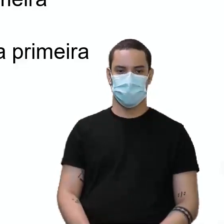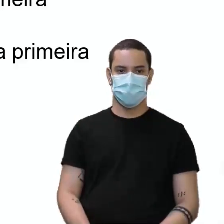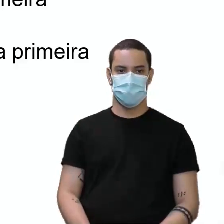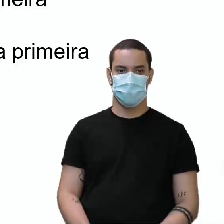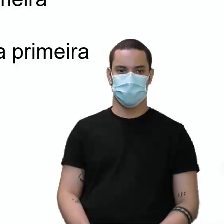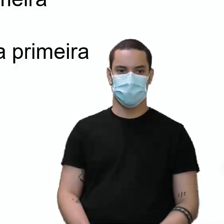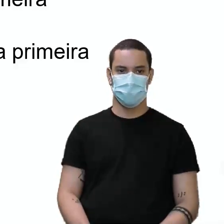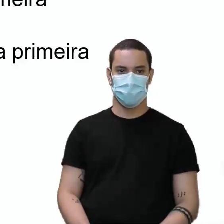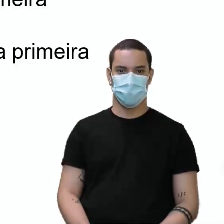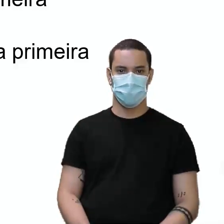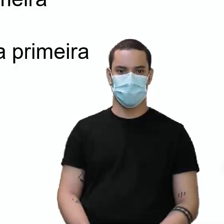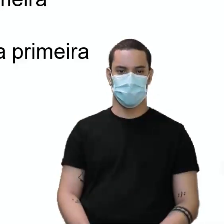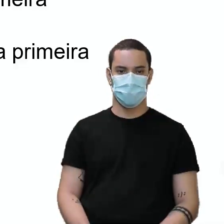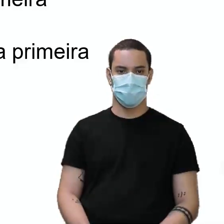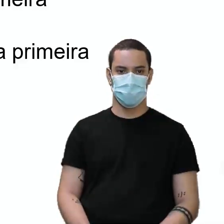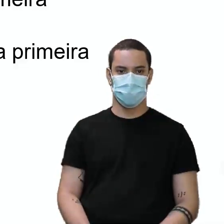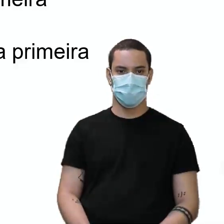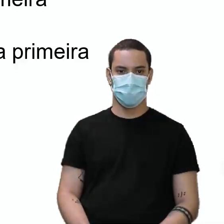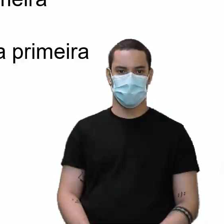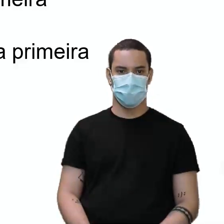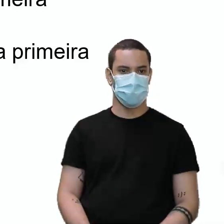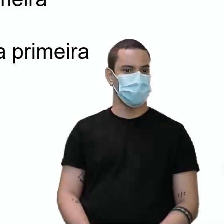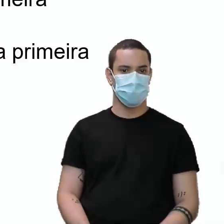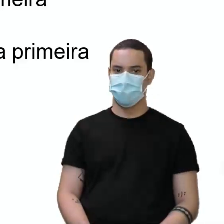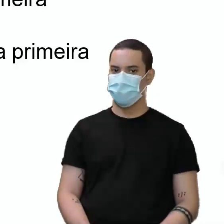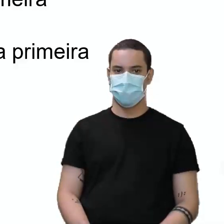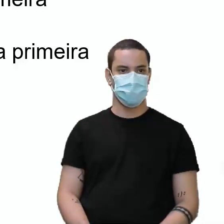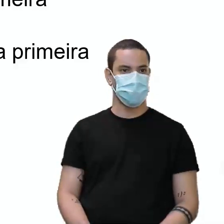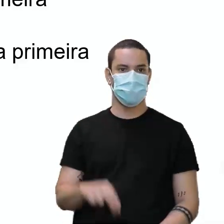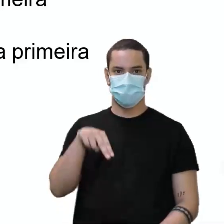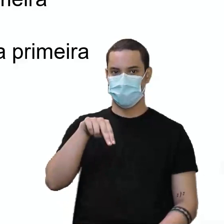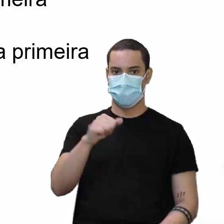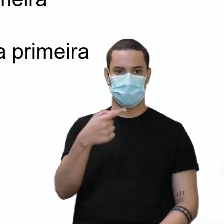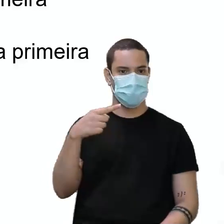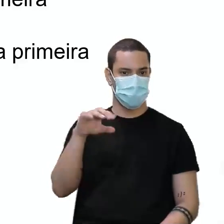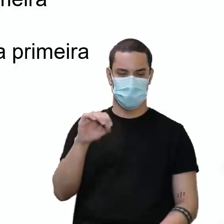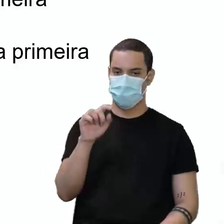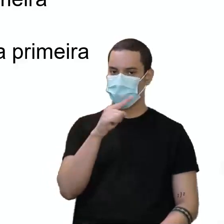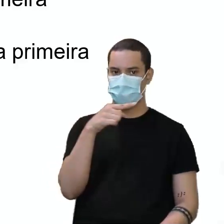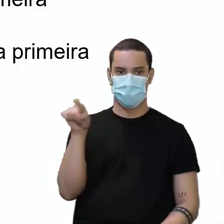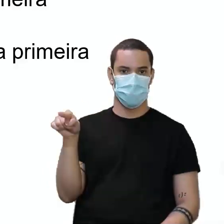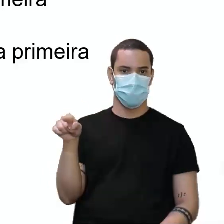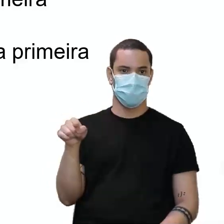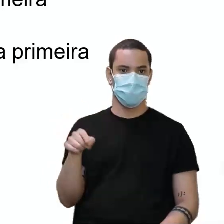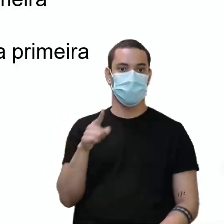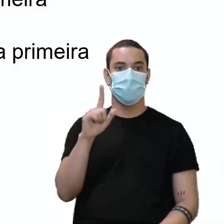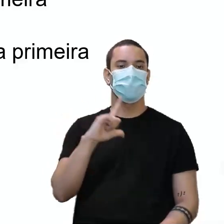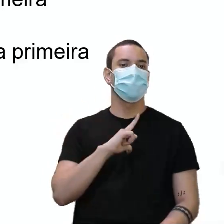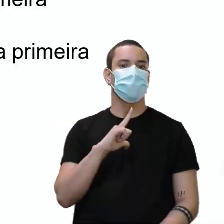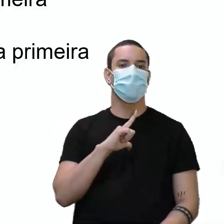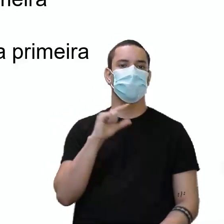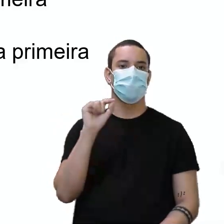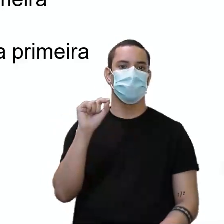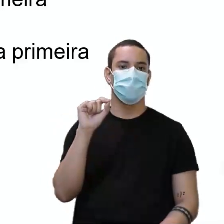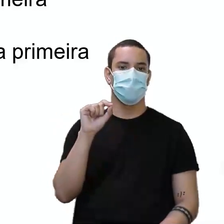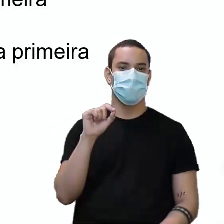o verbo modal should. Você não deve? Também não. Não tem should nem not. Ah, então você tem o quê?